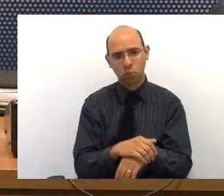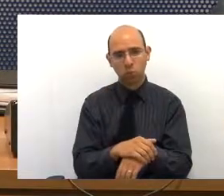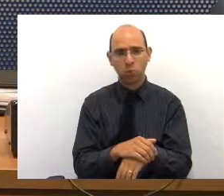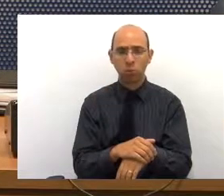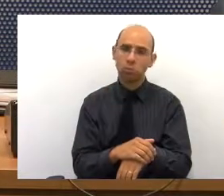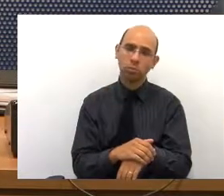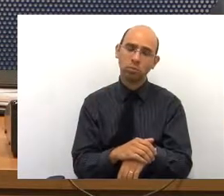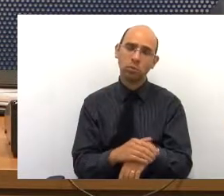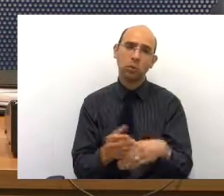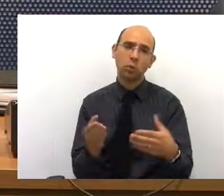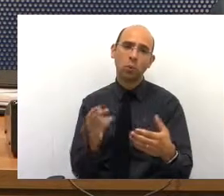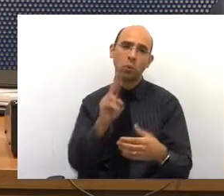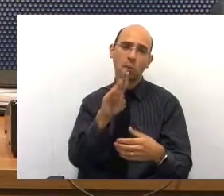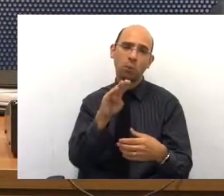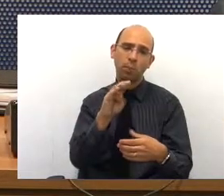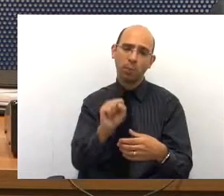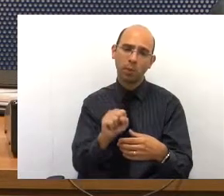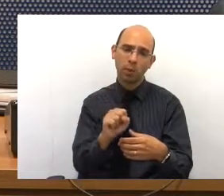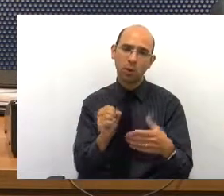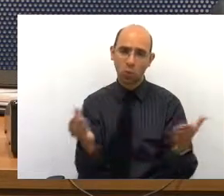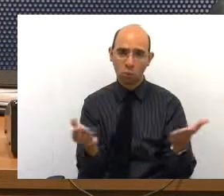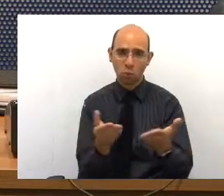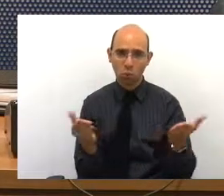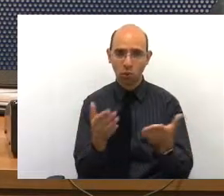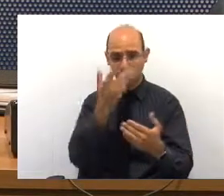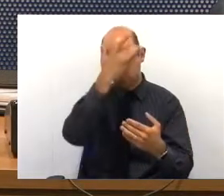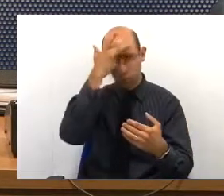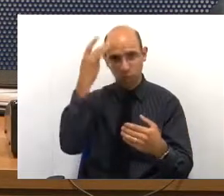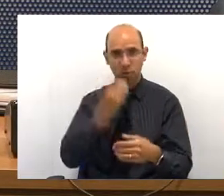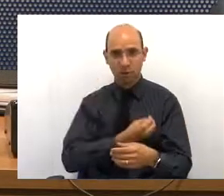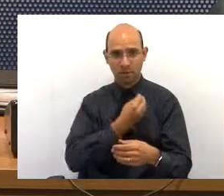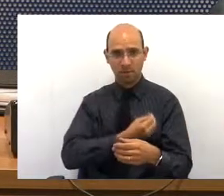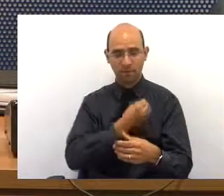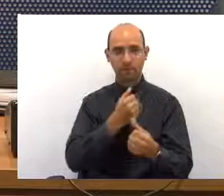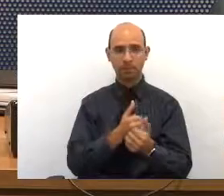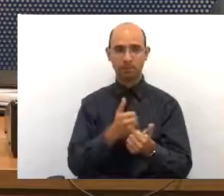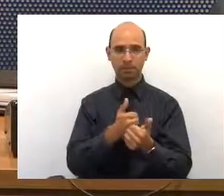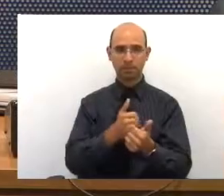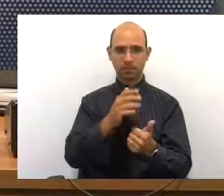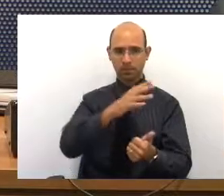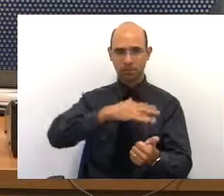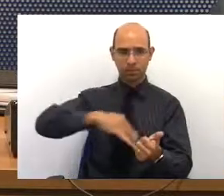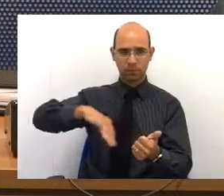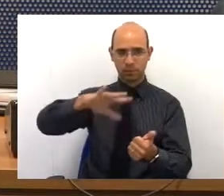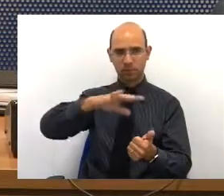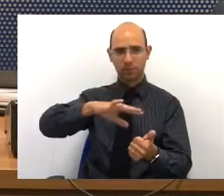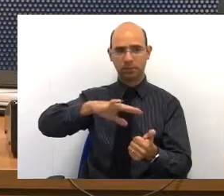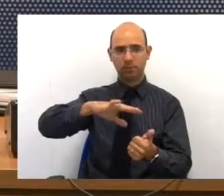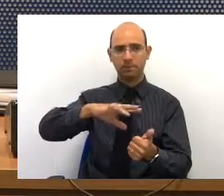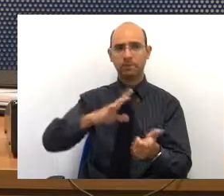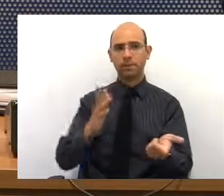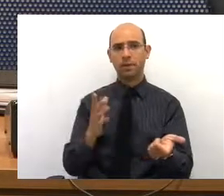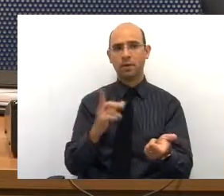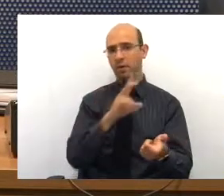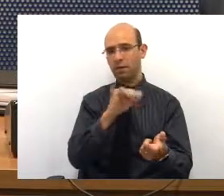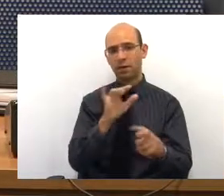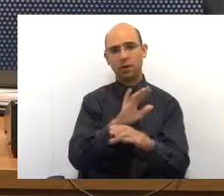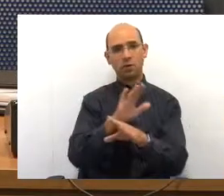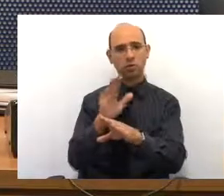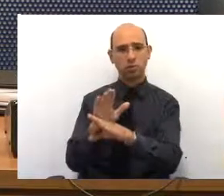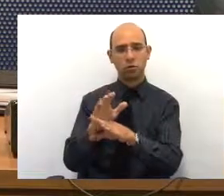as pessoas que moram na Nova Bom Cesso são atendidas no Carmela também.